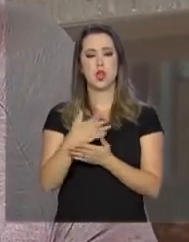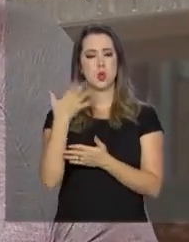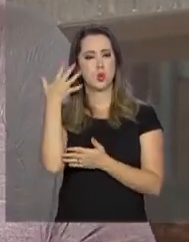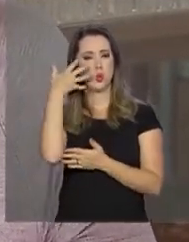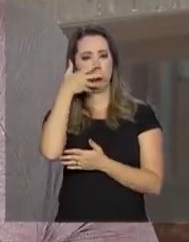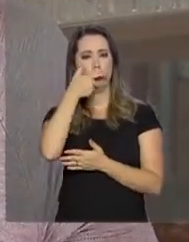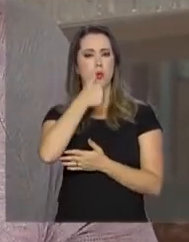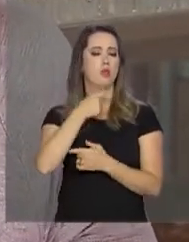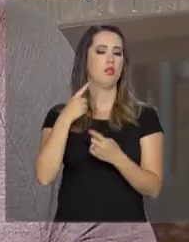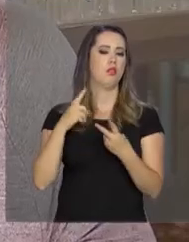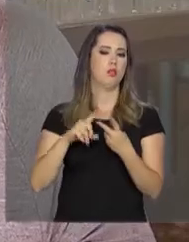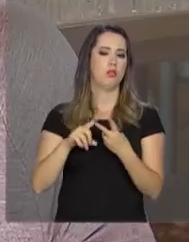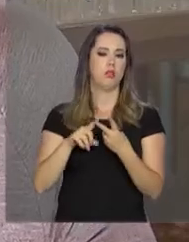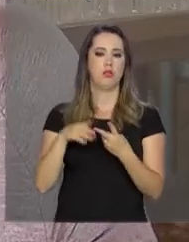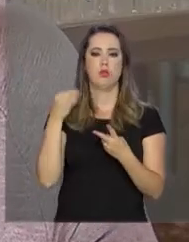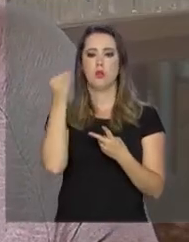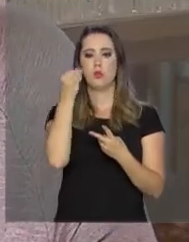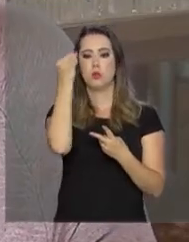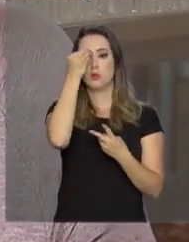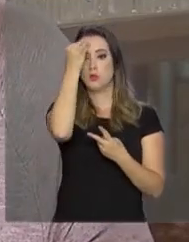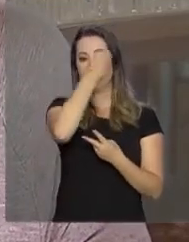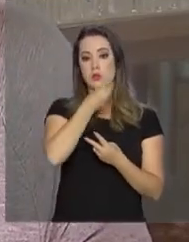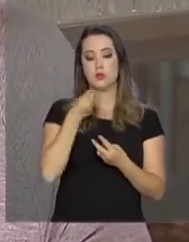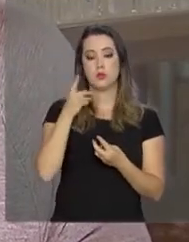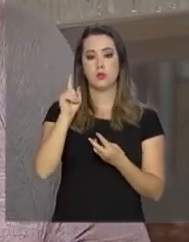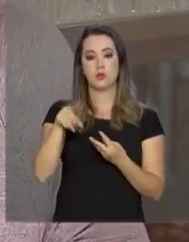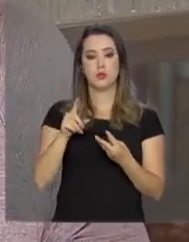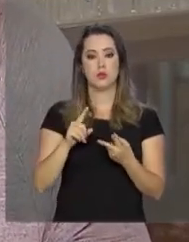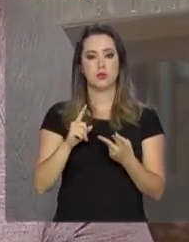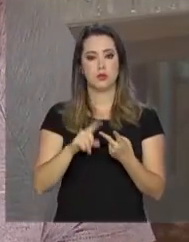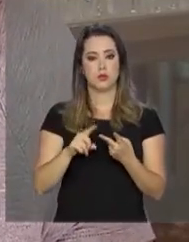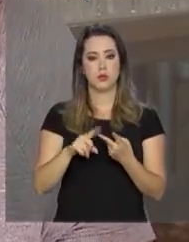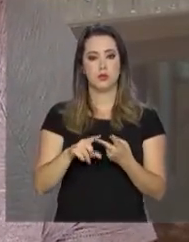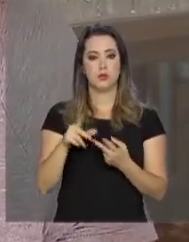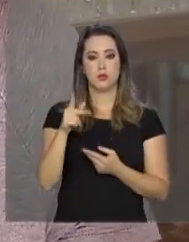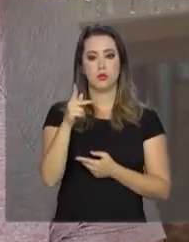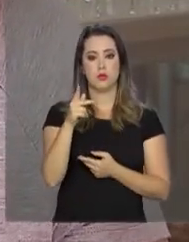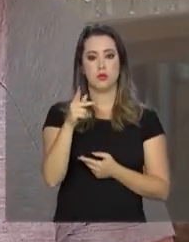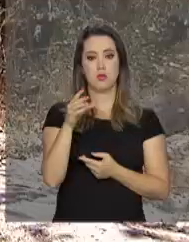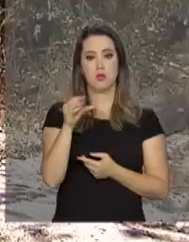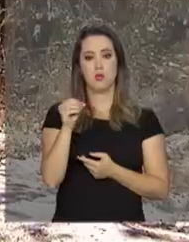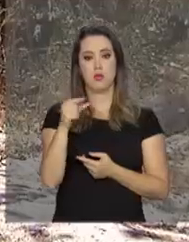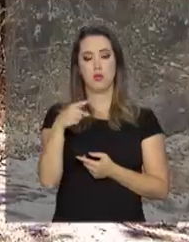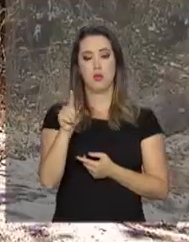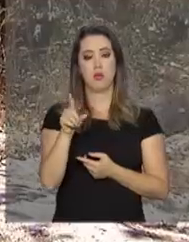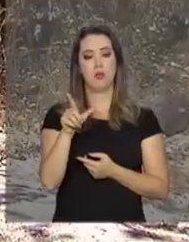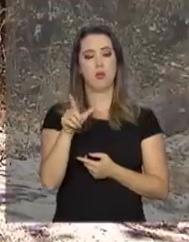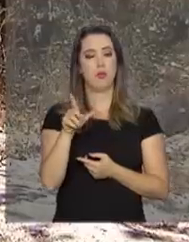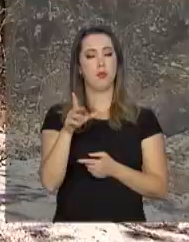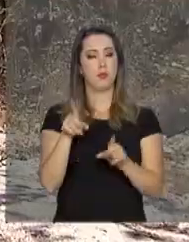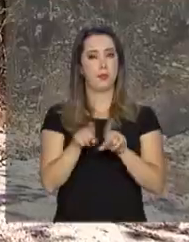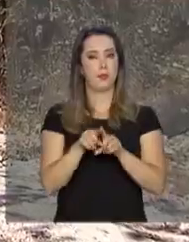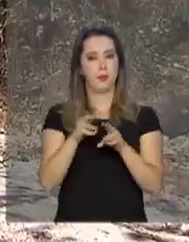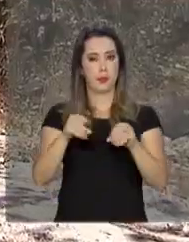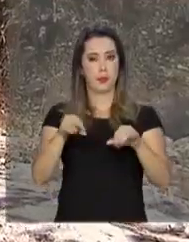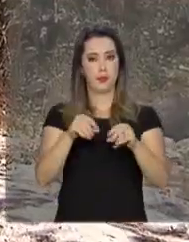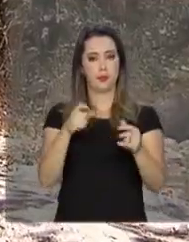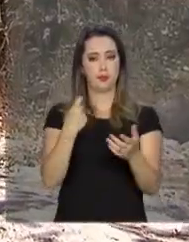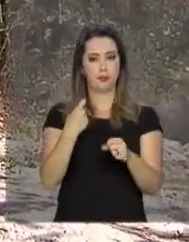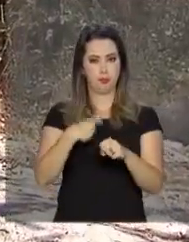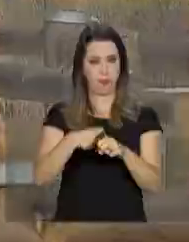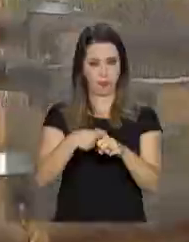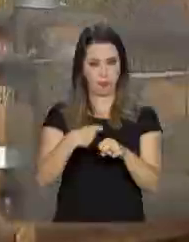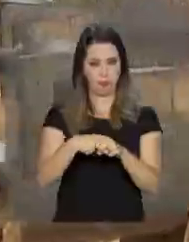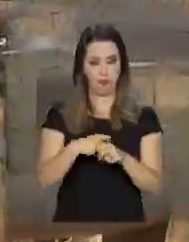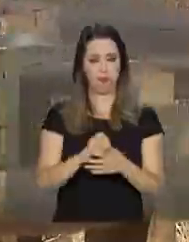maiores cremes faciais é feito de pó de dolomita. Há quem visite a chapada porque gostam da